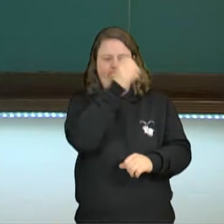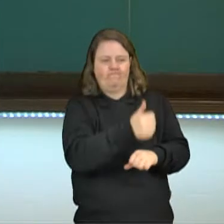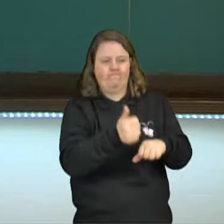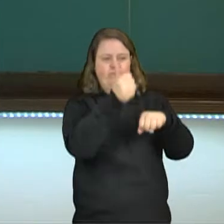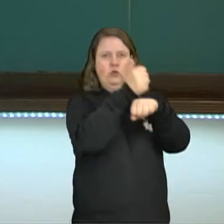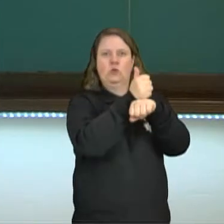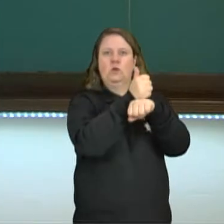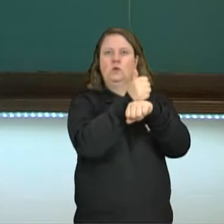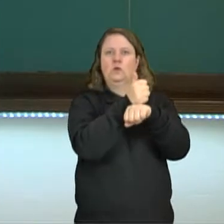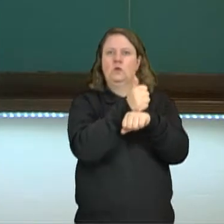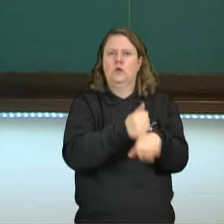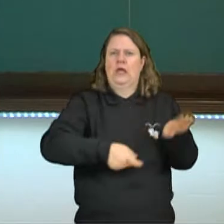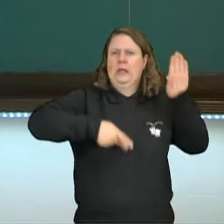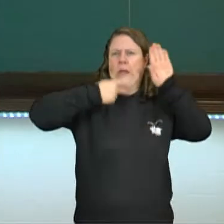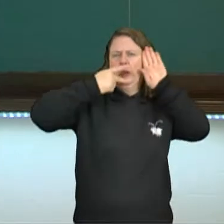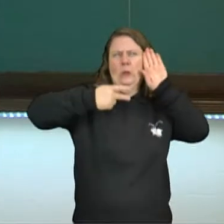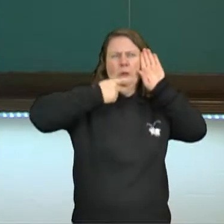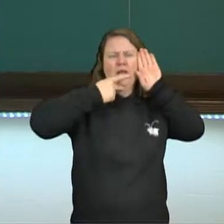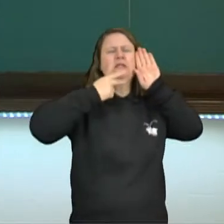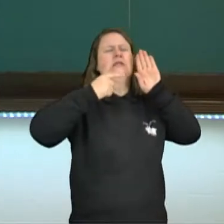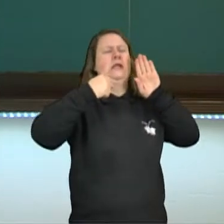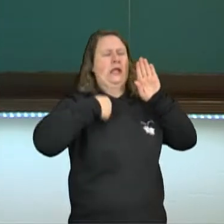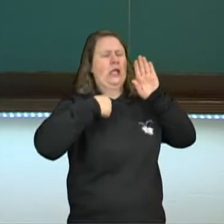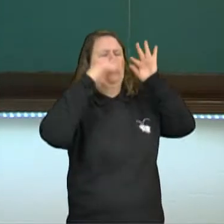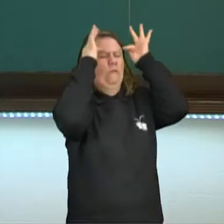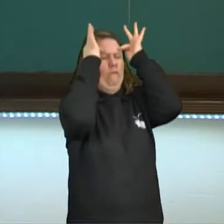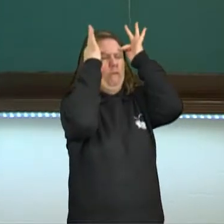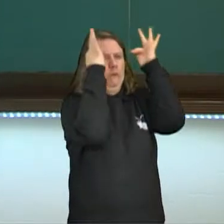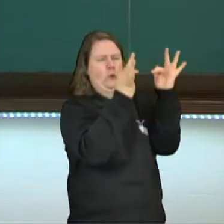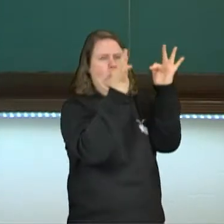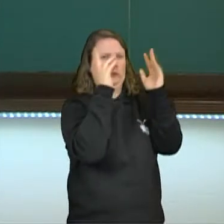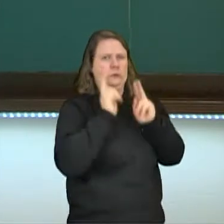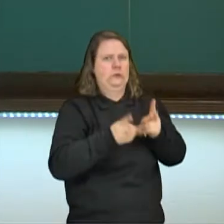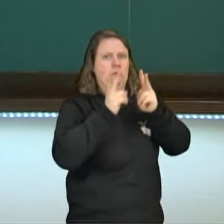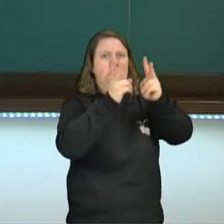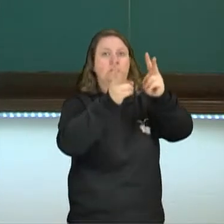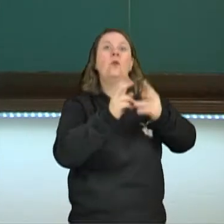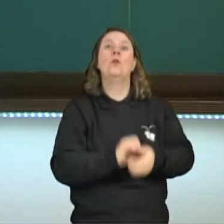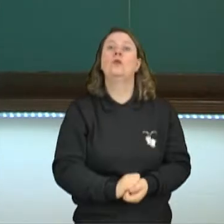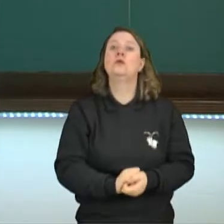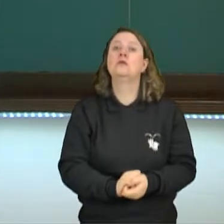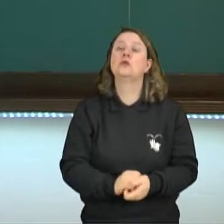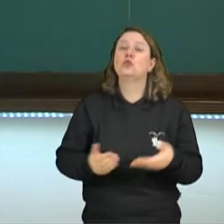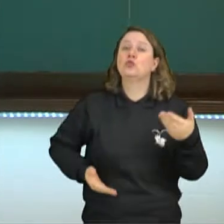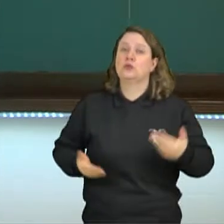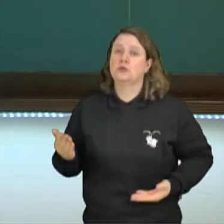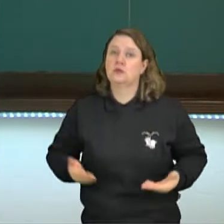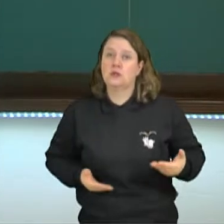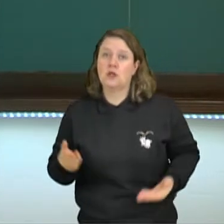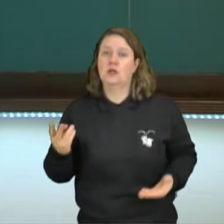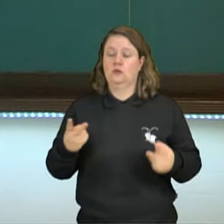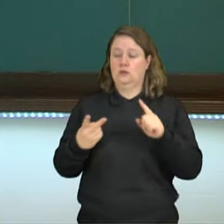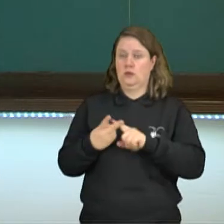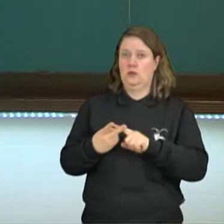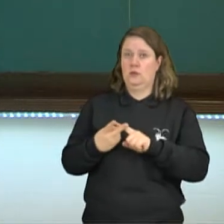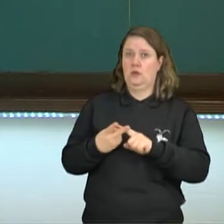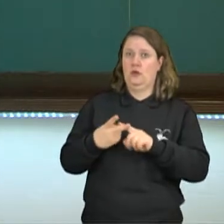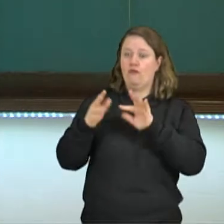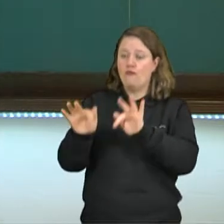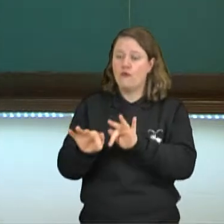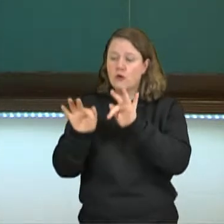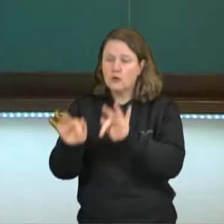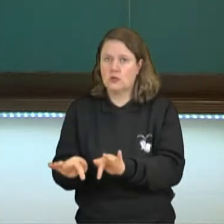E esse juramento de fidelidade, ele vai para a Idade Média com o servo e com o senhor feudal. O servo